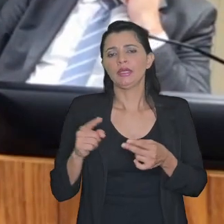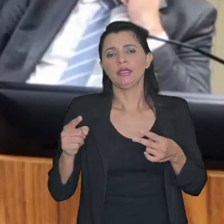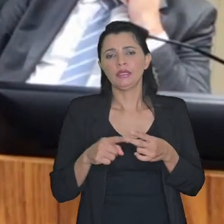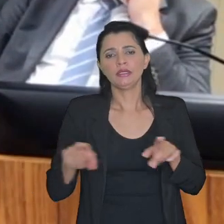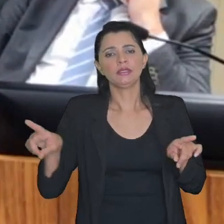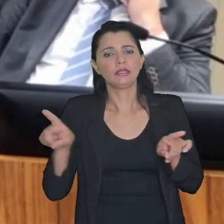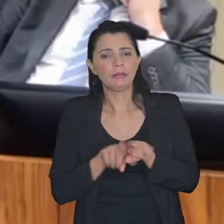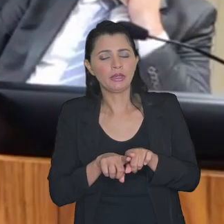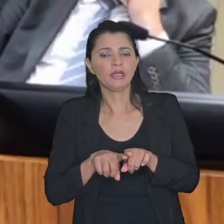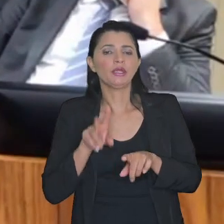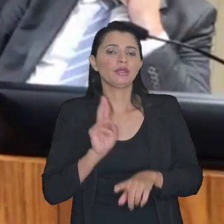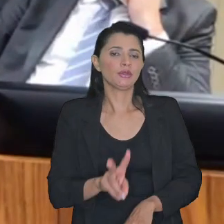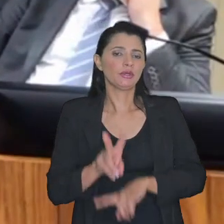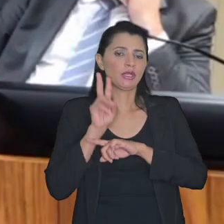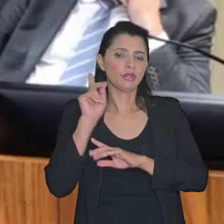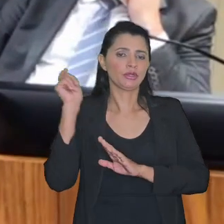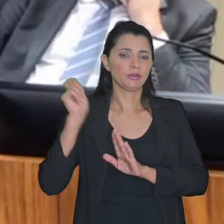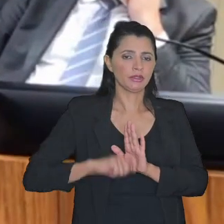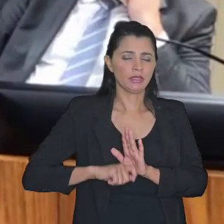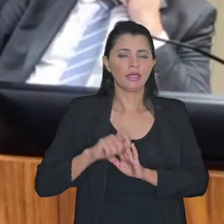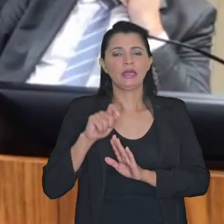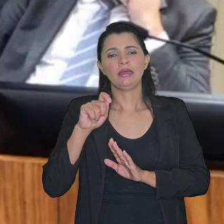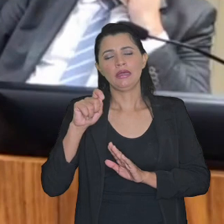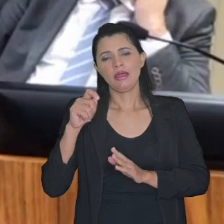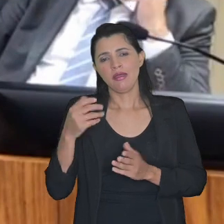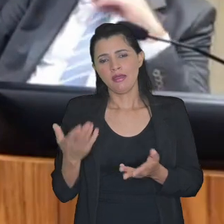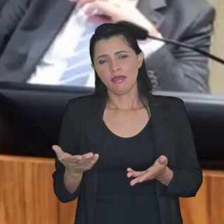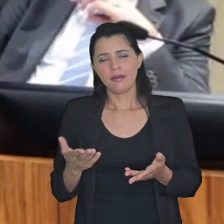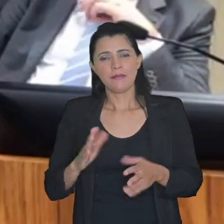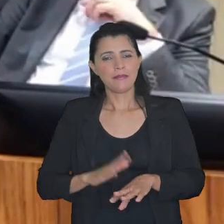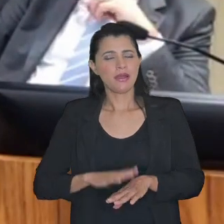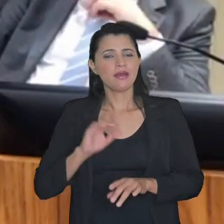ao mesmo tempo que o crédito tributário mais